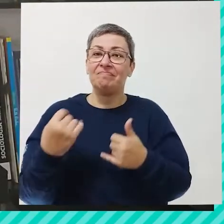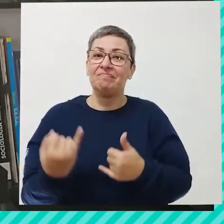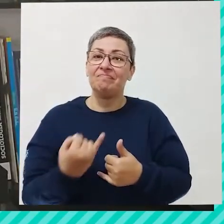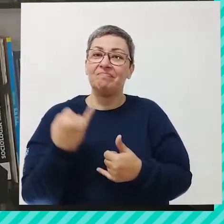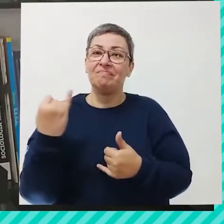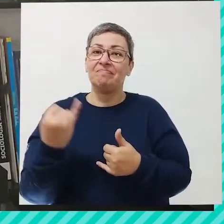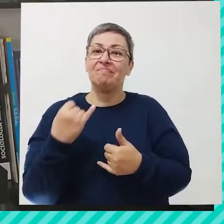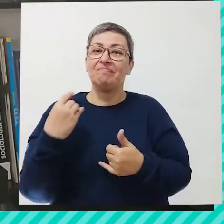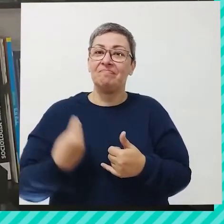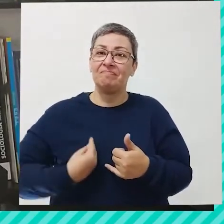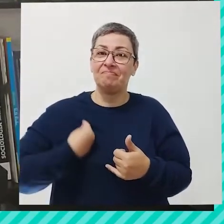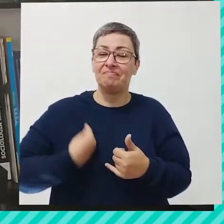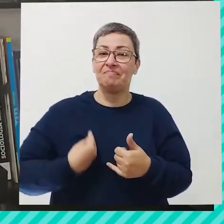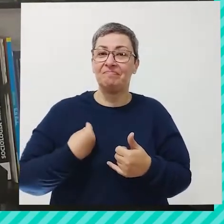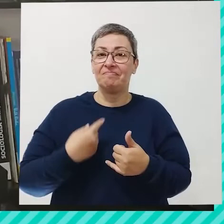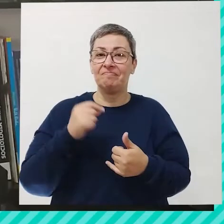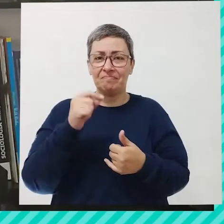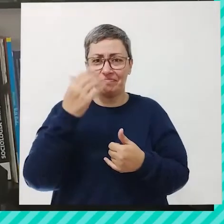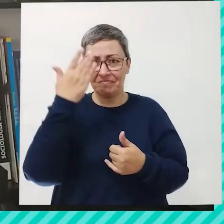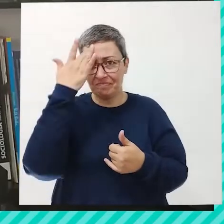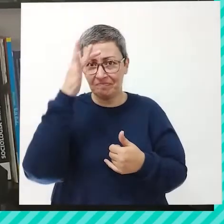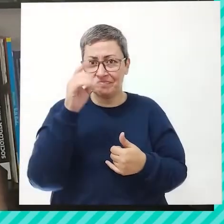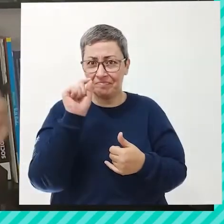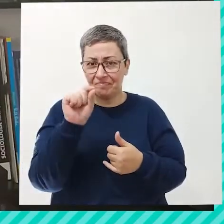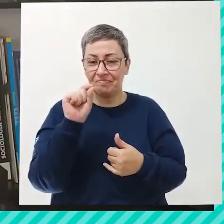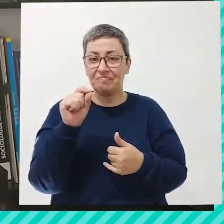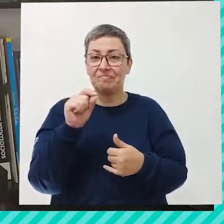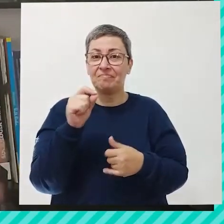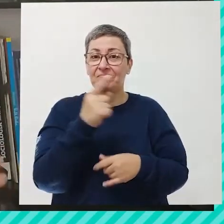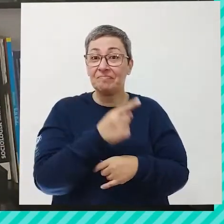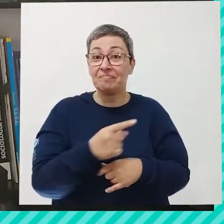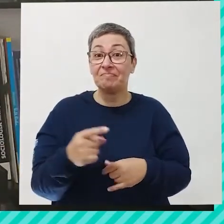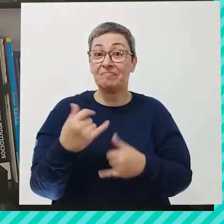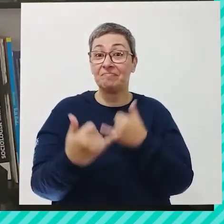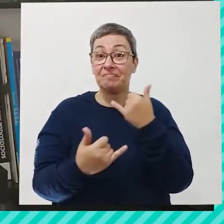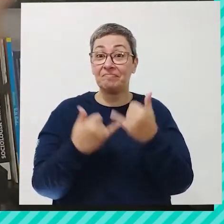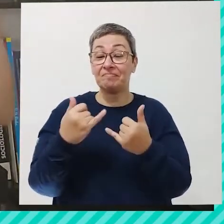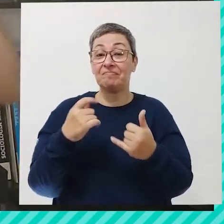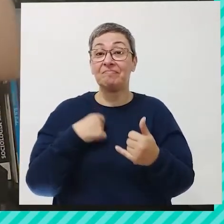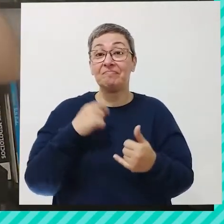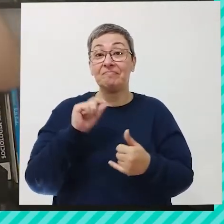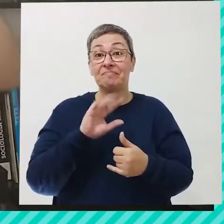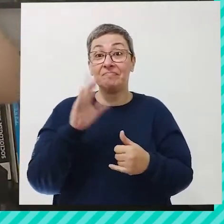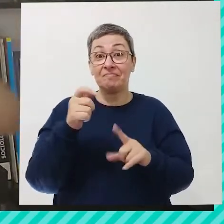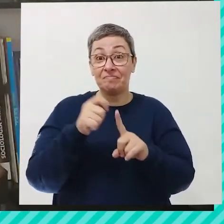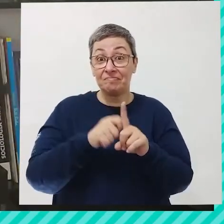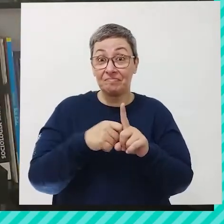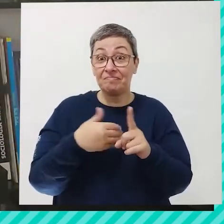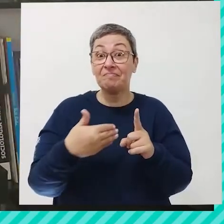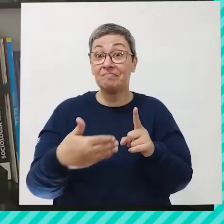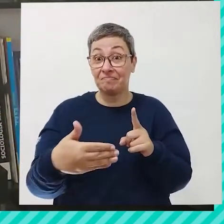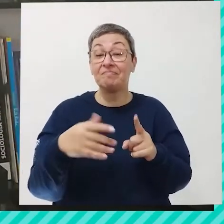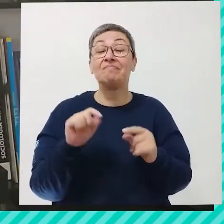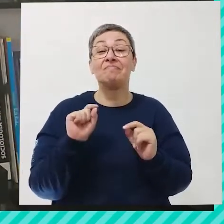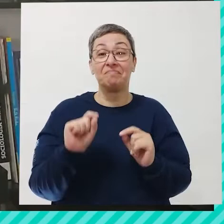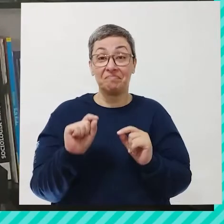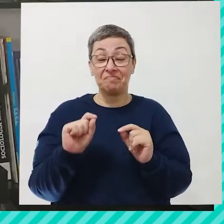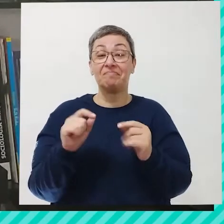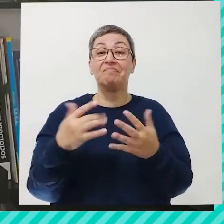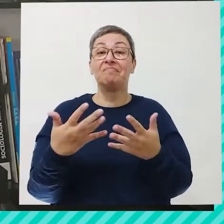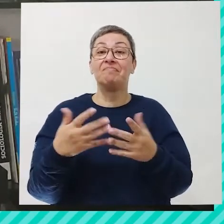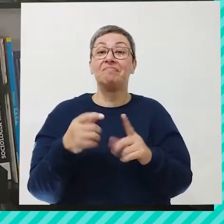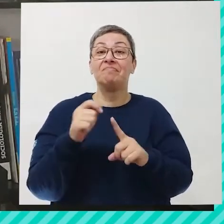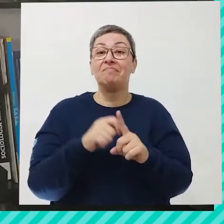importante para as nossas vidas que, não sei se vocês sabiam, mas existe a semana do brincar. Que acontece esse mês, inclusive, é isso mesmo.